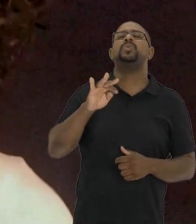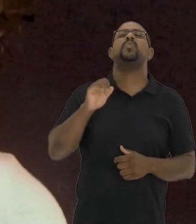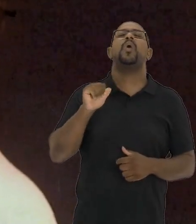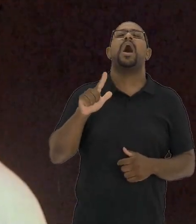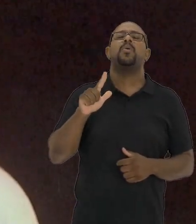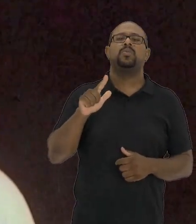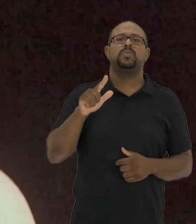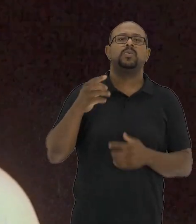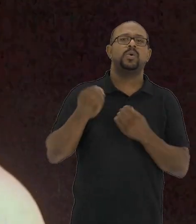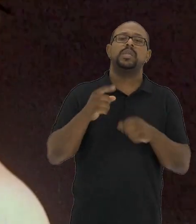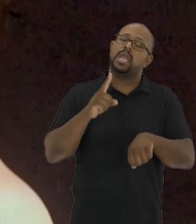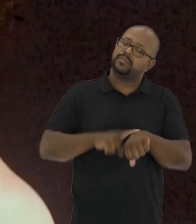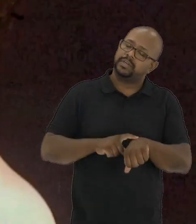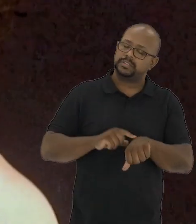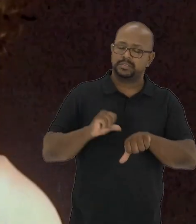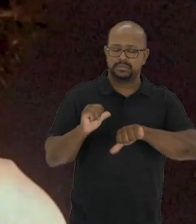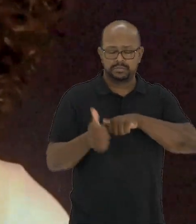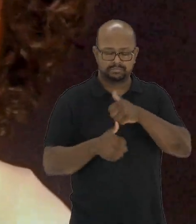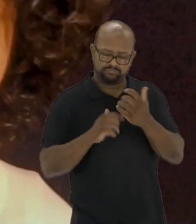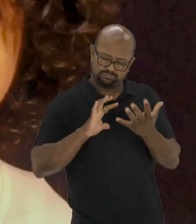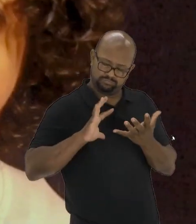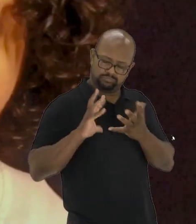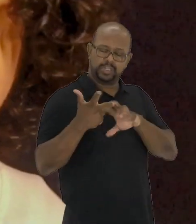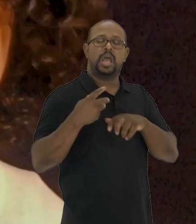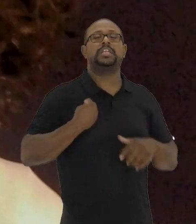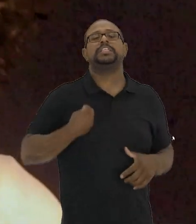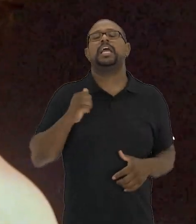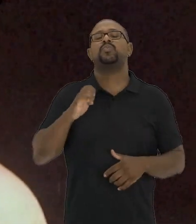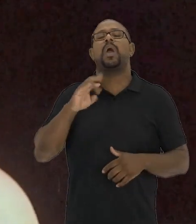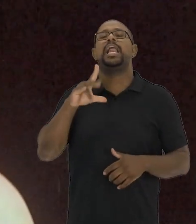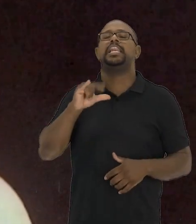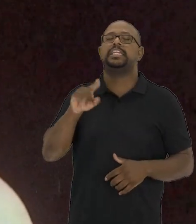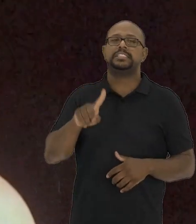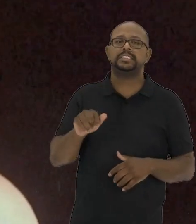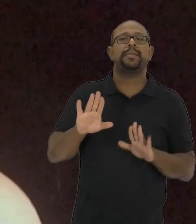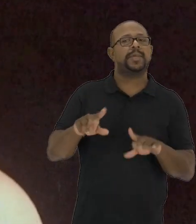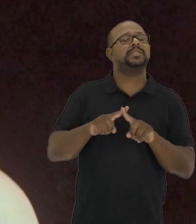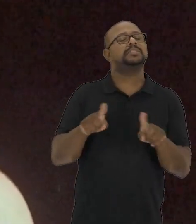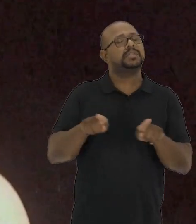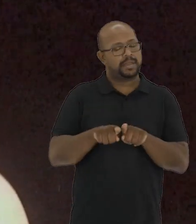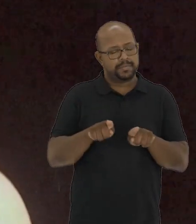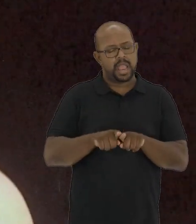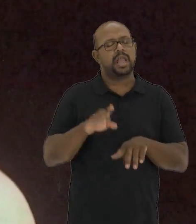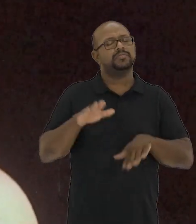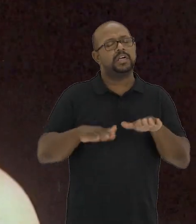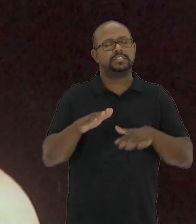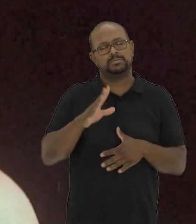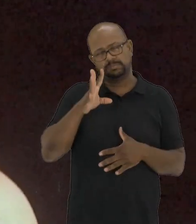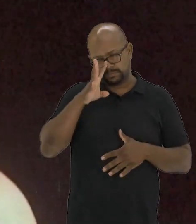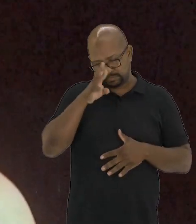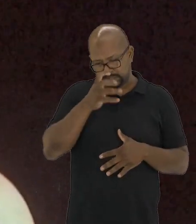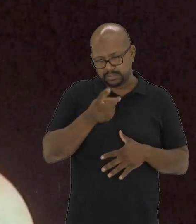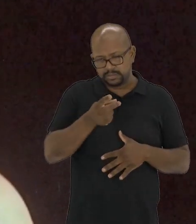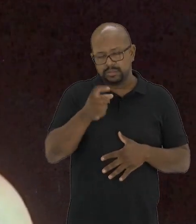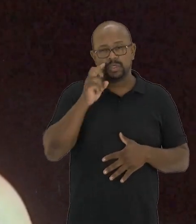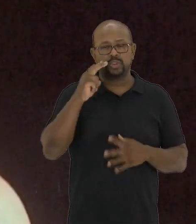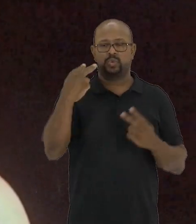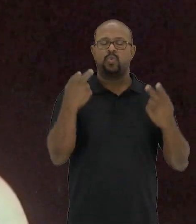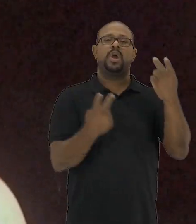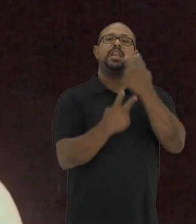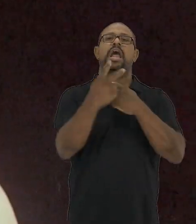constante estado ritualístico, que ora se transfigura, que ora se atualiza, mas que ora também permanece